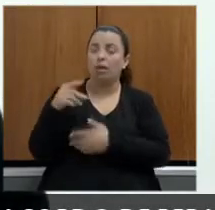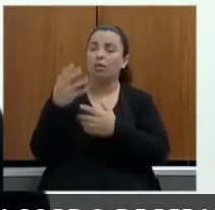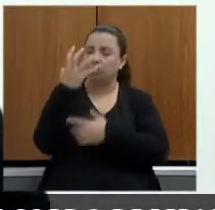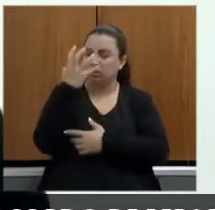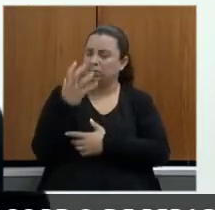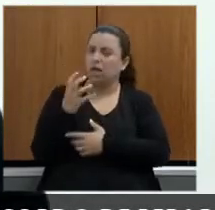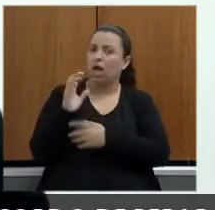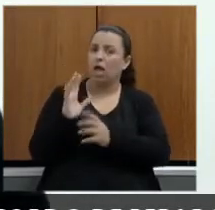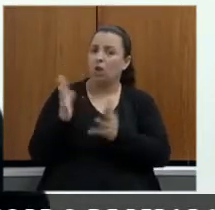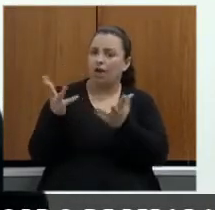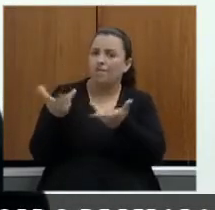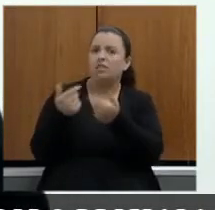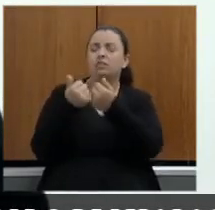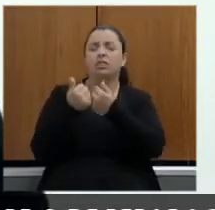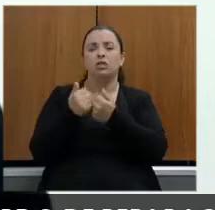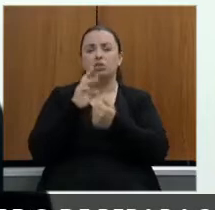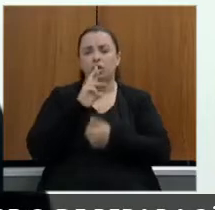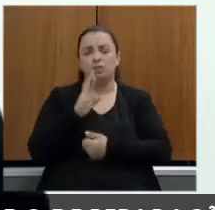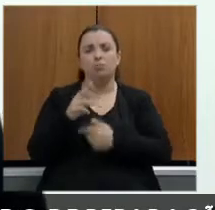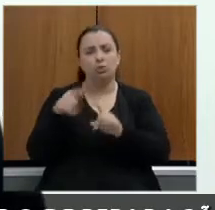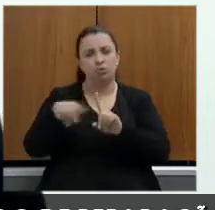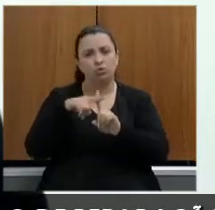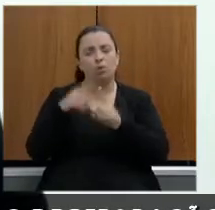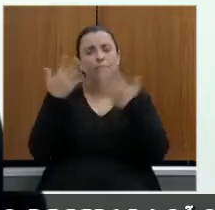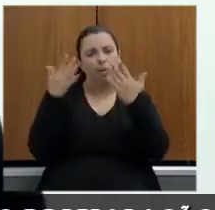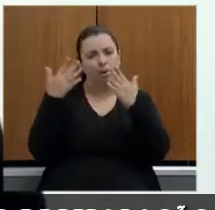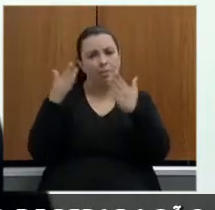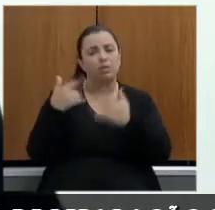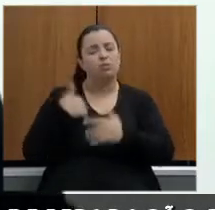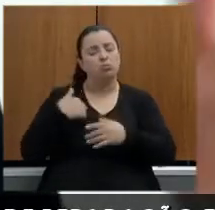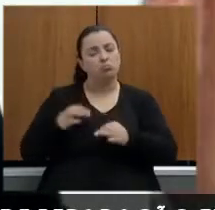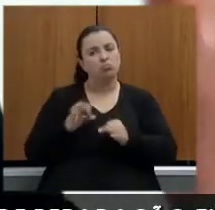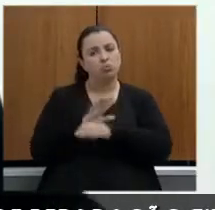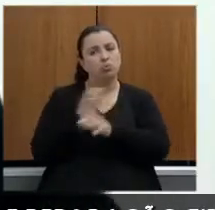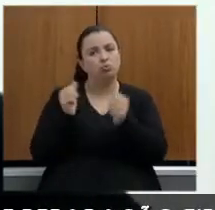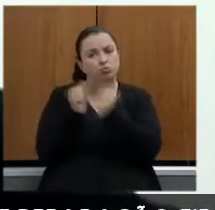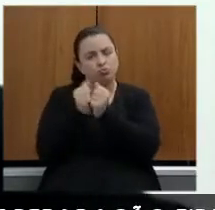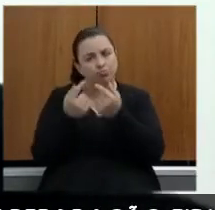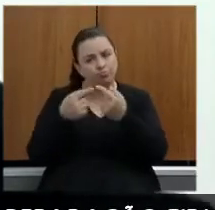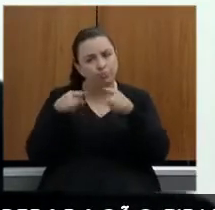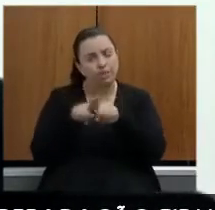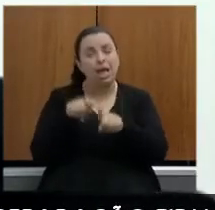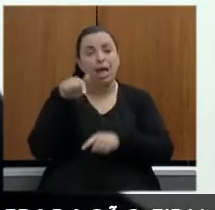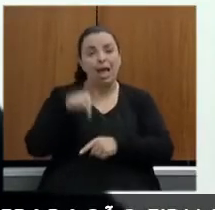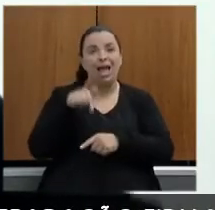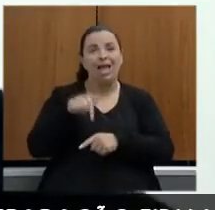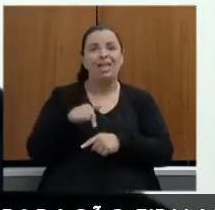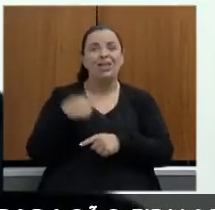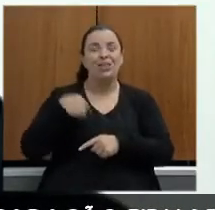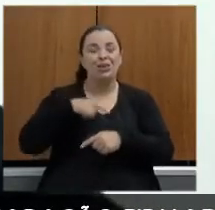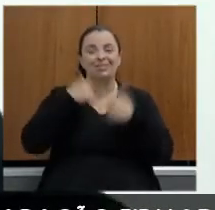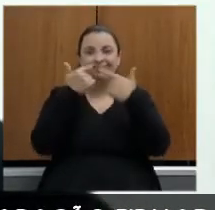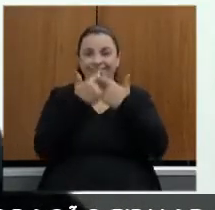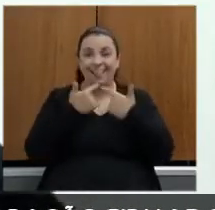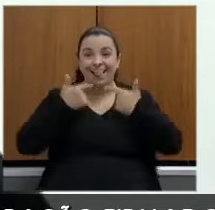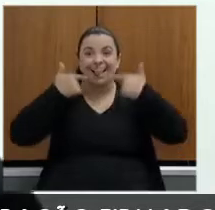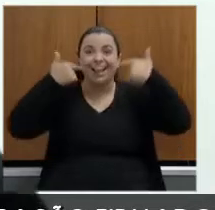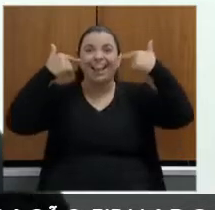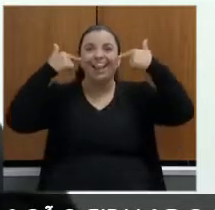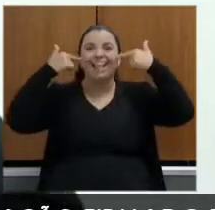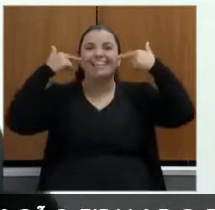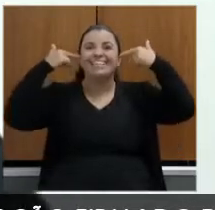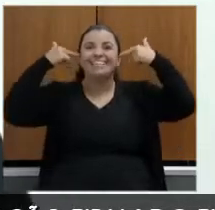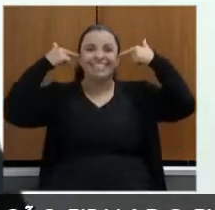de resultado parabéns uma vez e conte comigo porque no sertão estamos com sorriso de orelha a